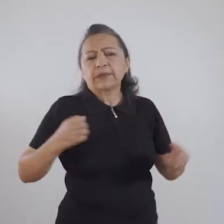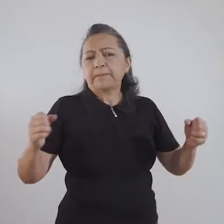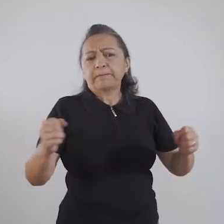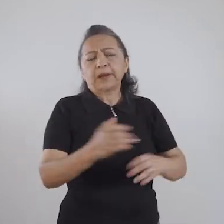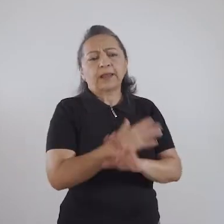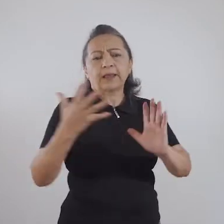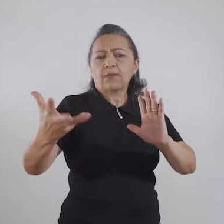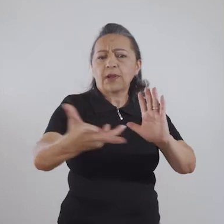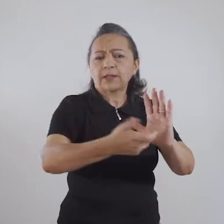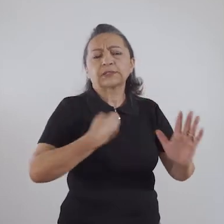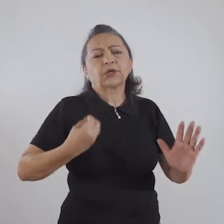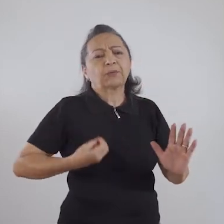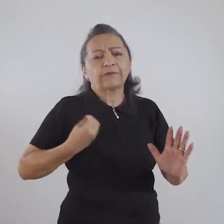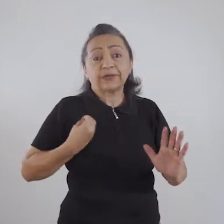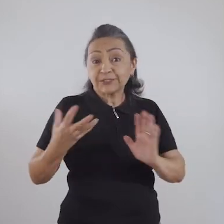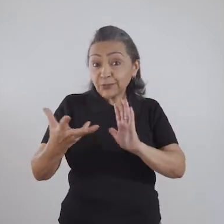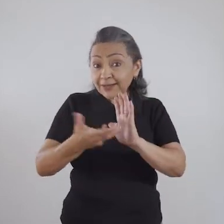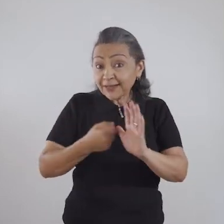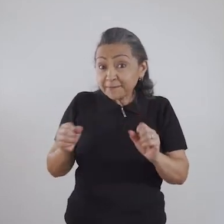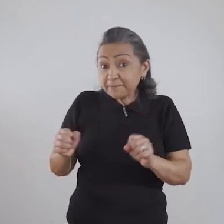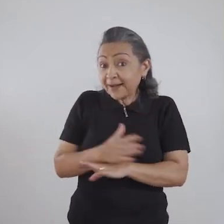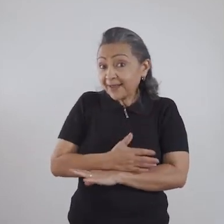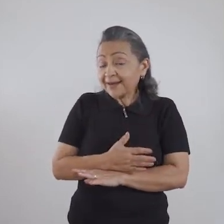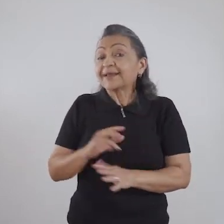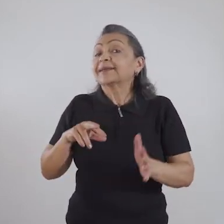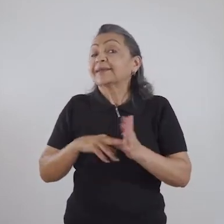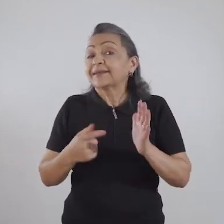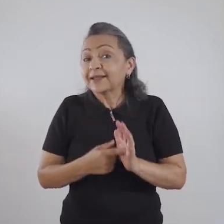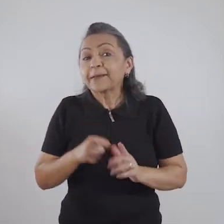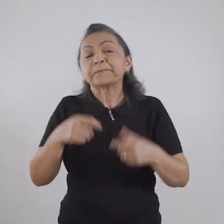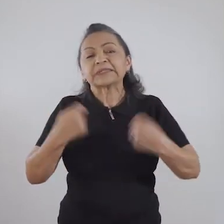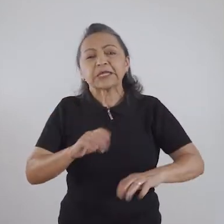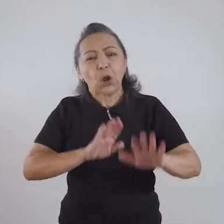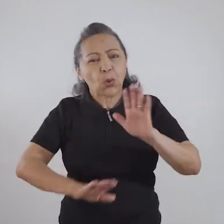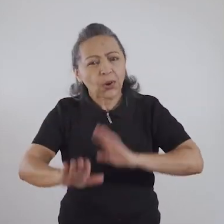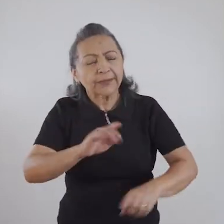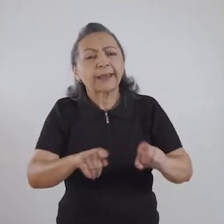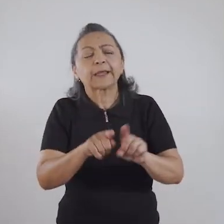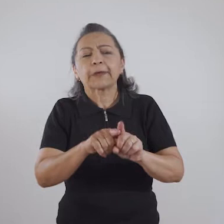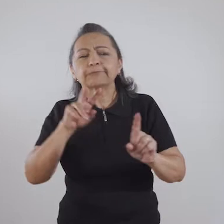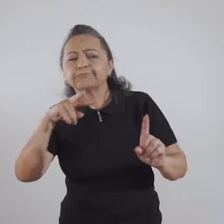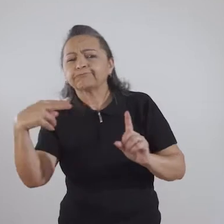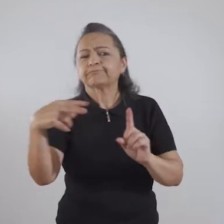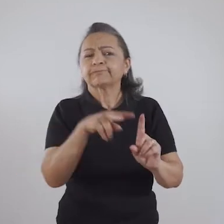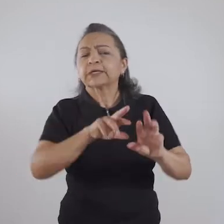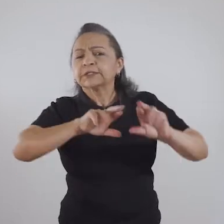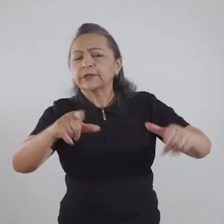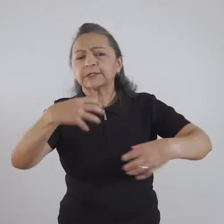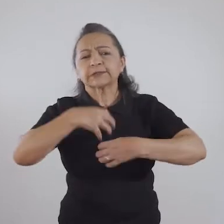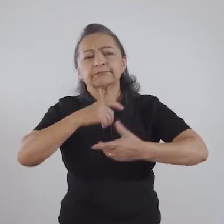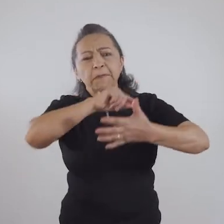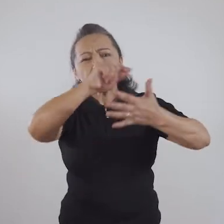plena, de qualidade. E uma vida de qualidade plena, você precisa cuidar e olhar de